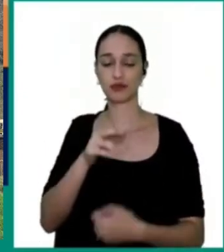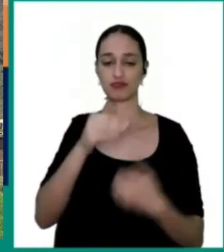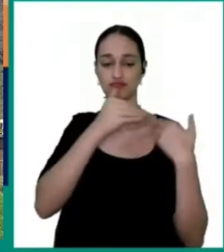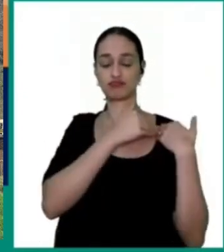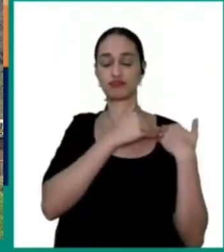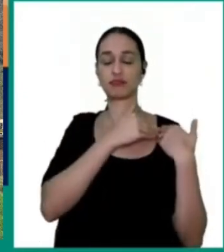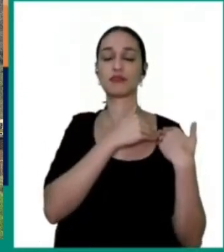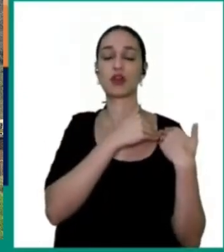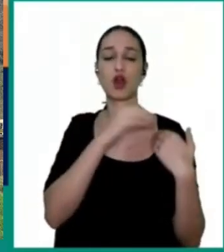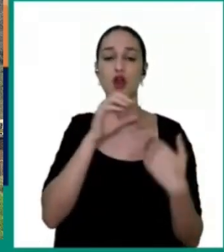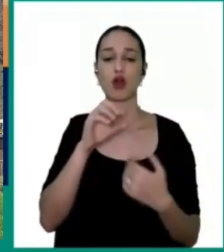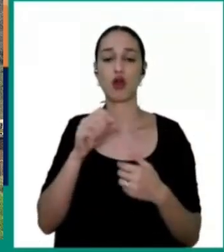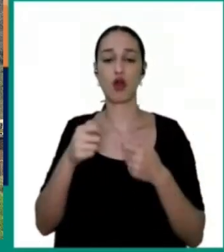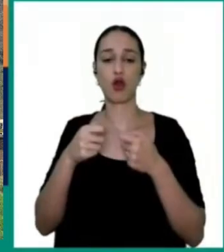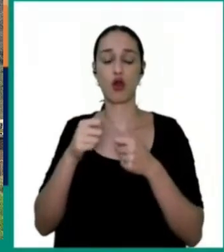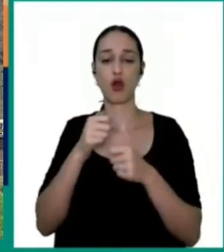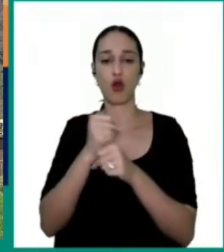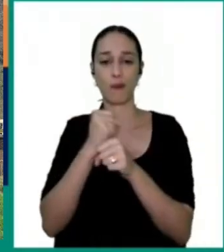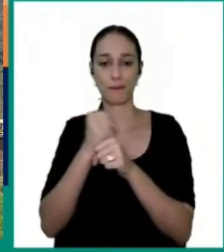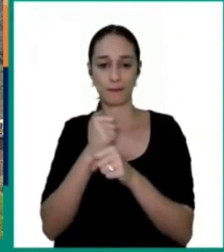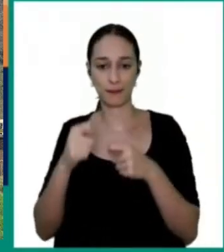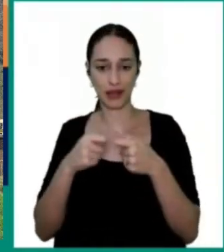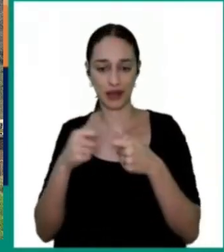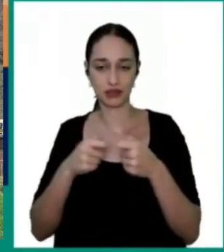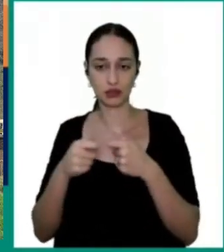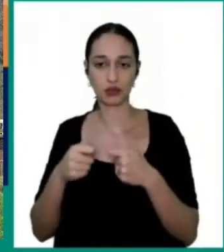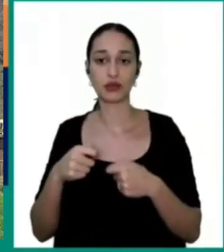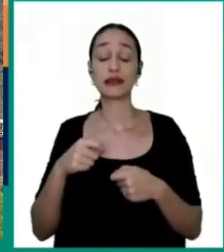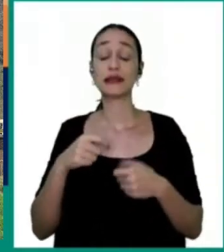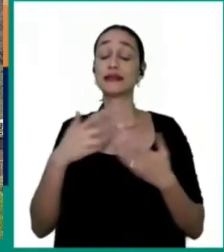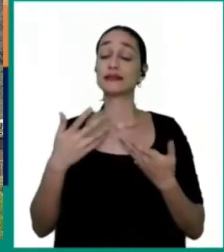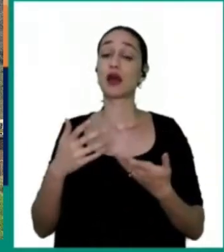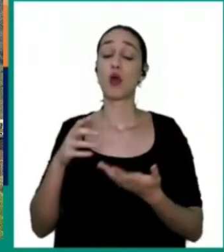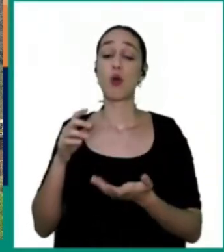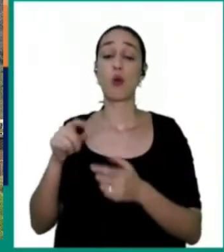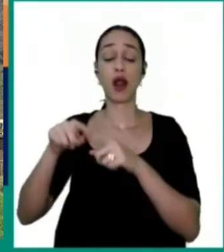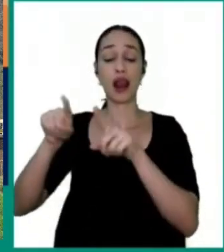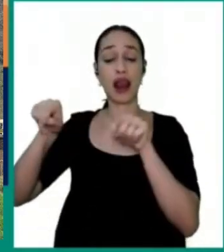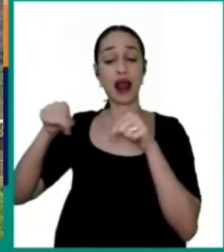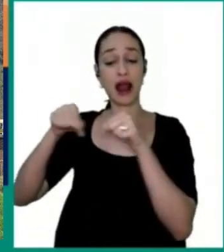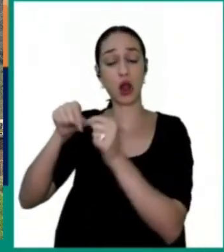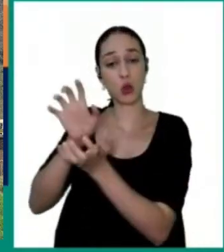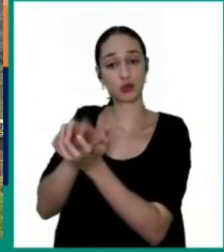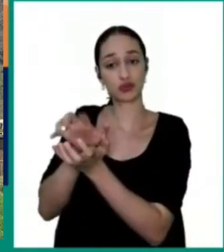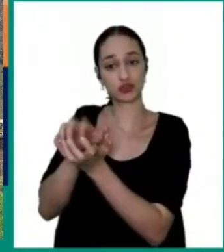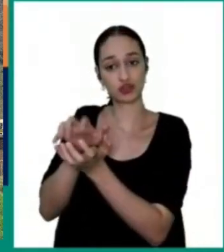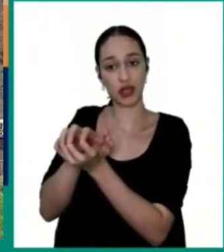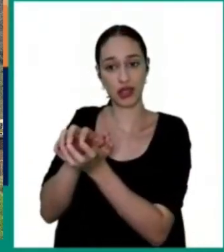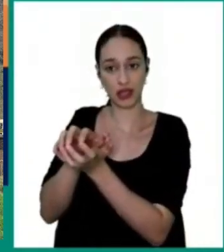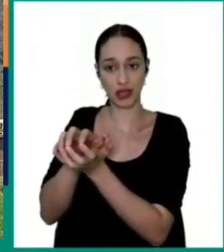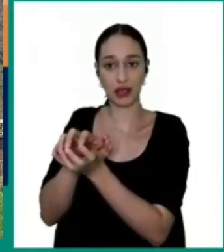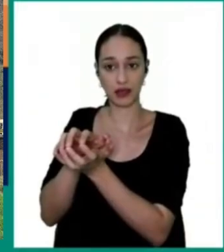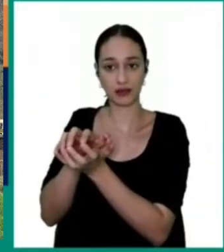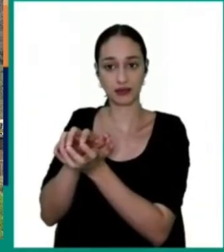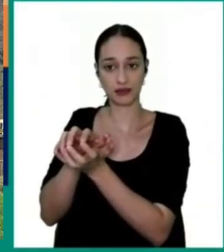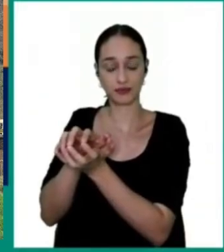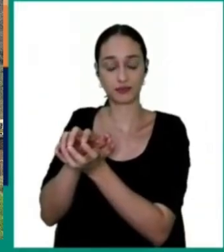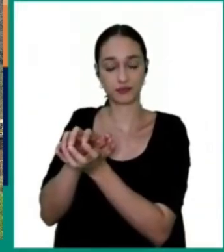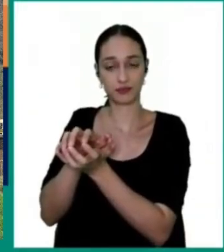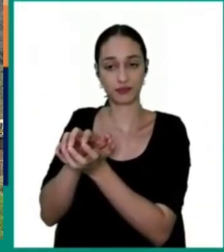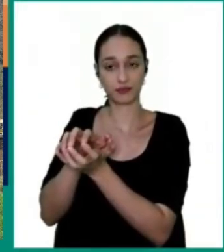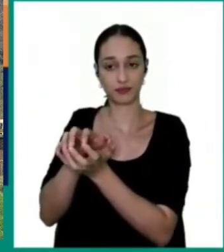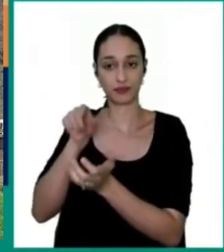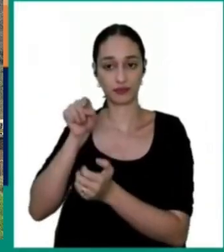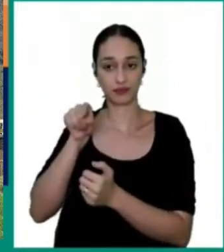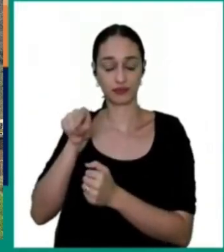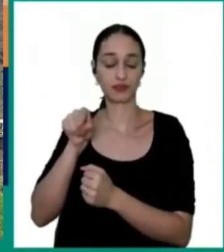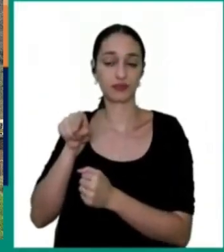está conectada diretamente com o tema aqui do seminário, mas esclarecemos até pela proximidade que a Lagoa ou a